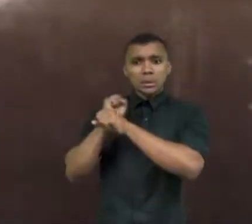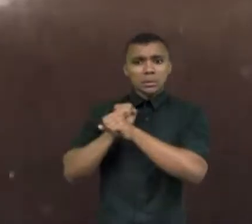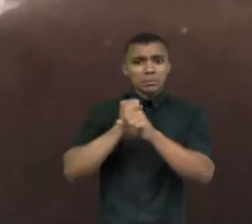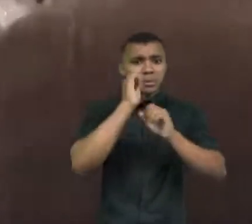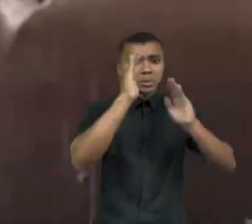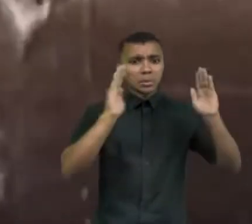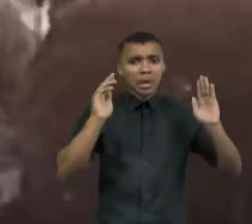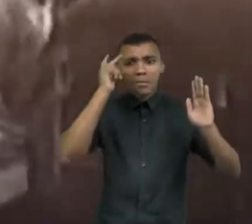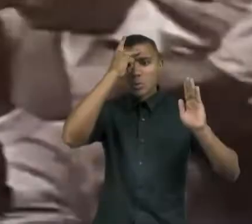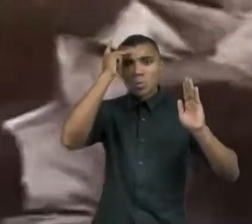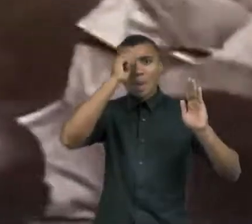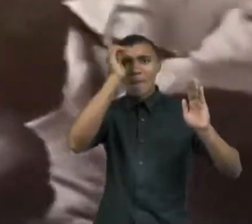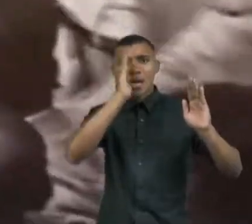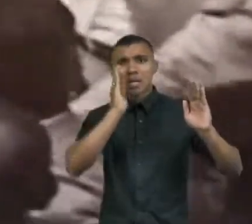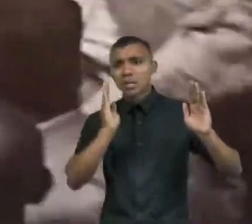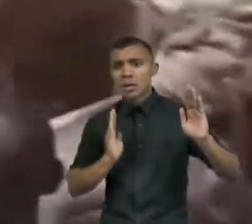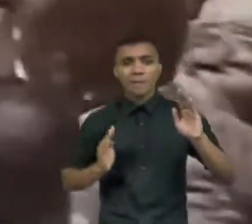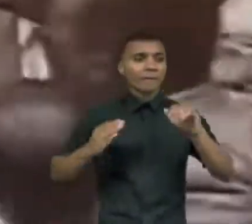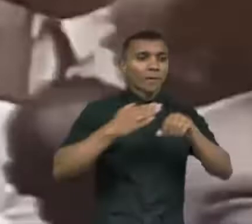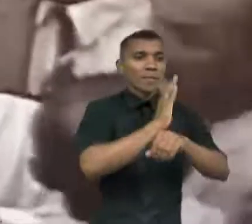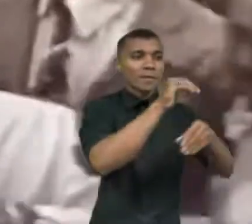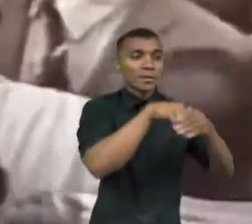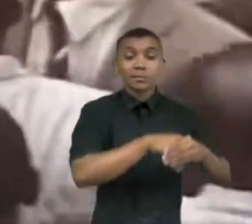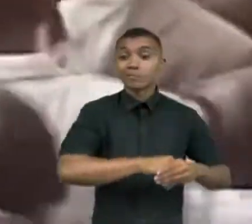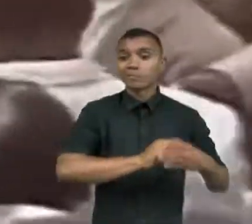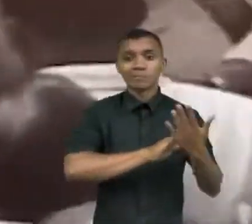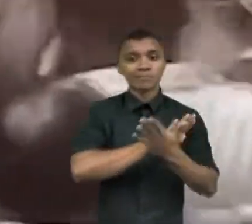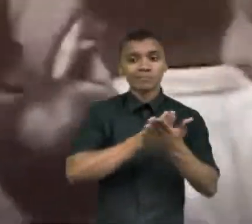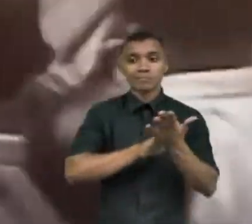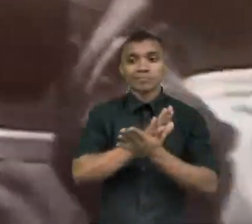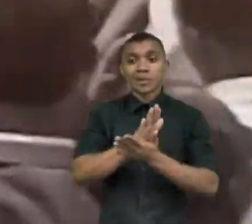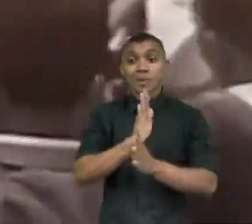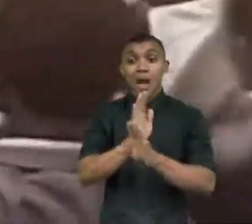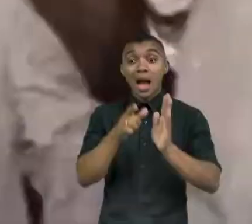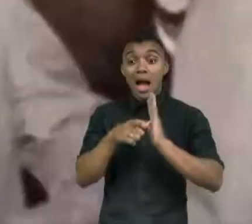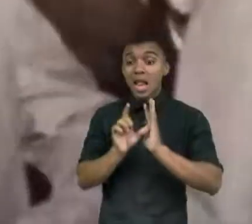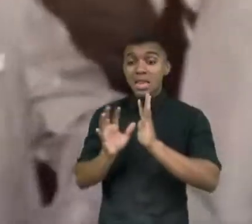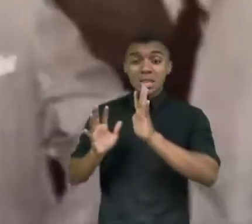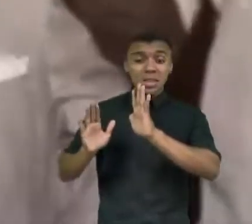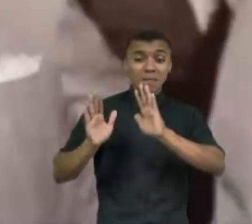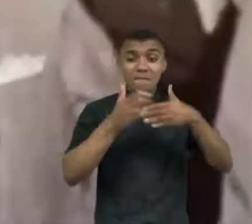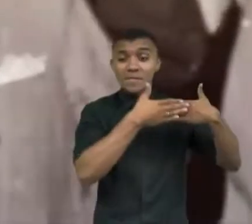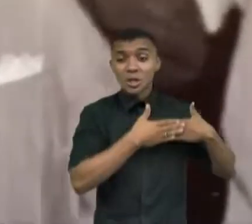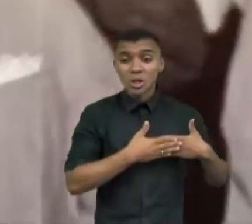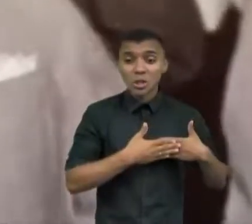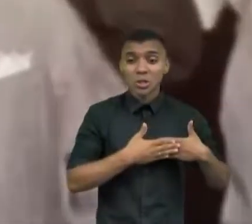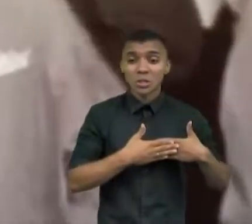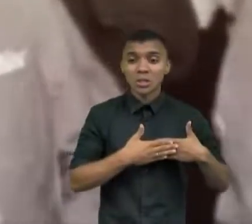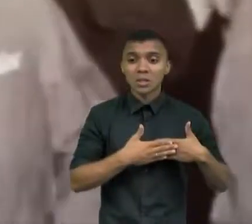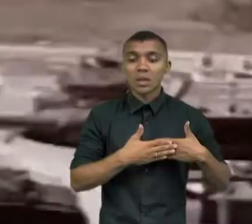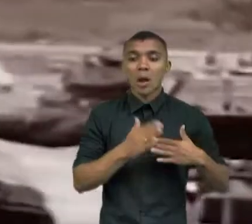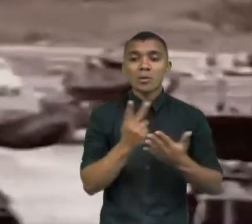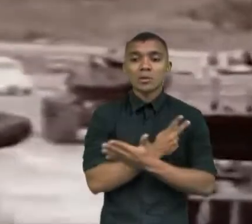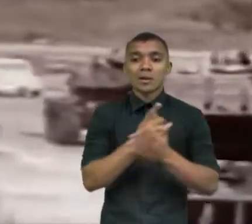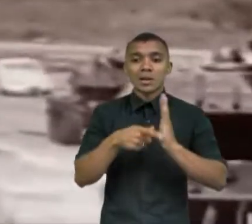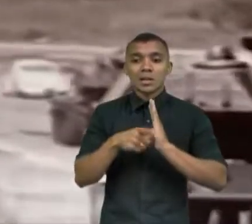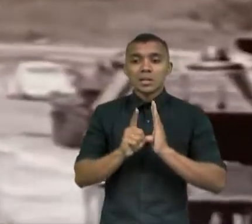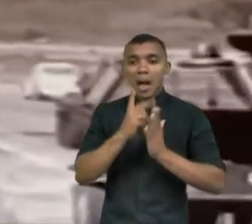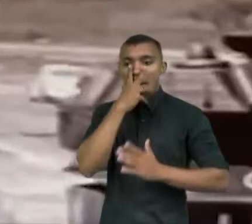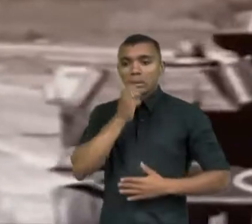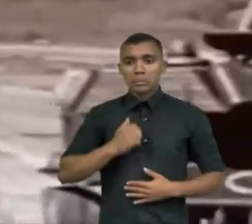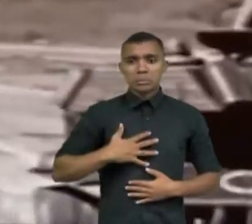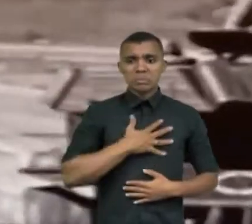foi às urnas uma única vez. O Congresso foi fechado e o período, marcado pelo centralismo político.